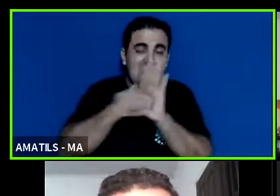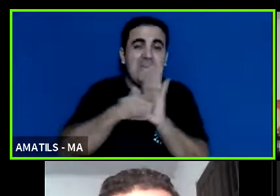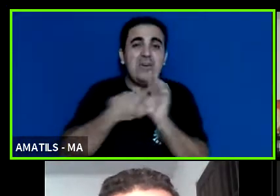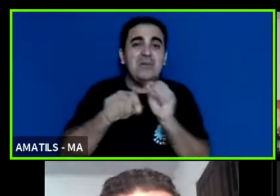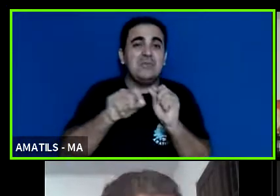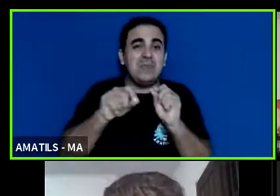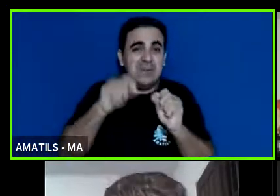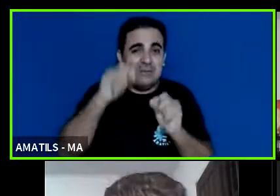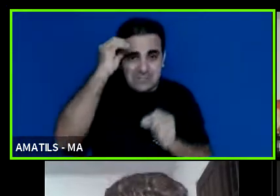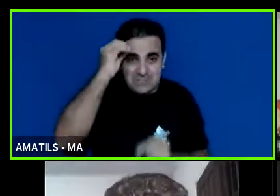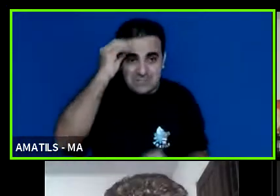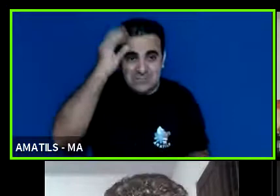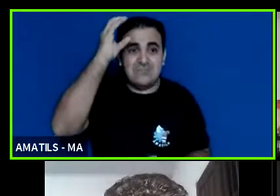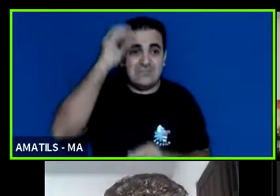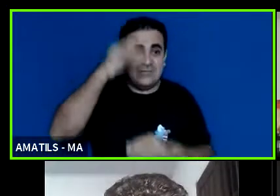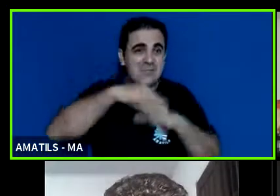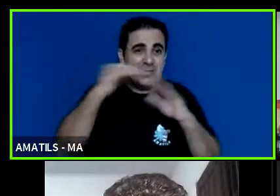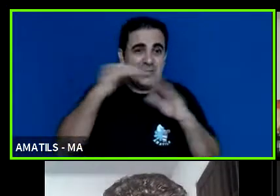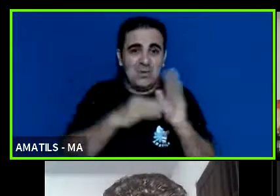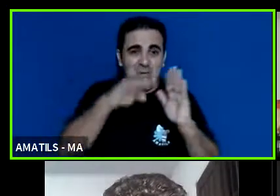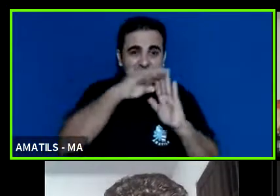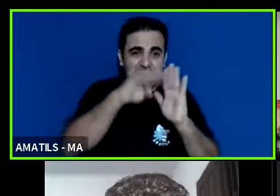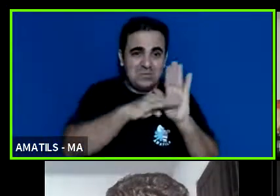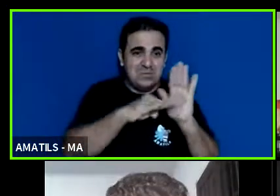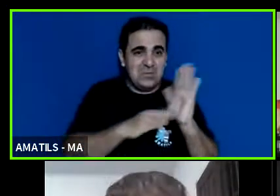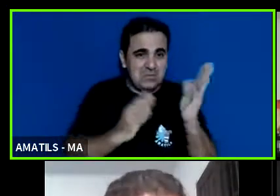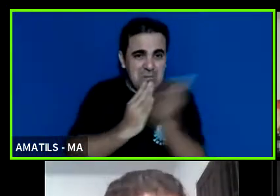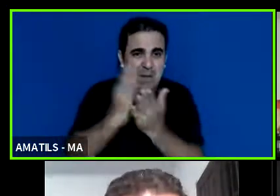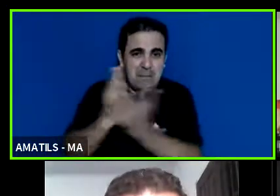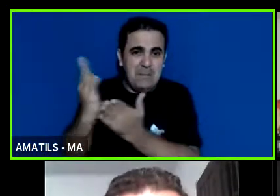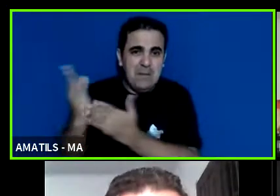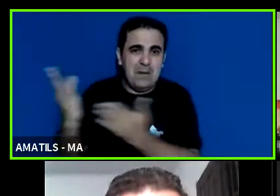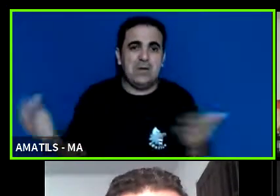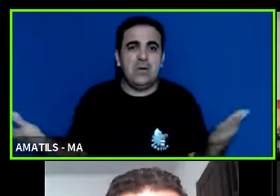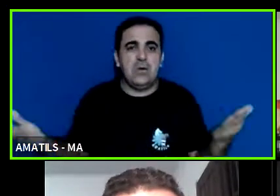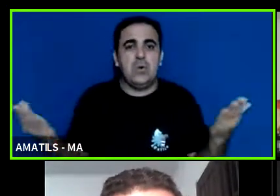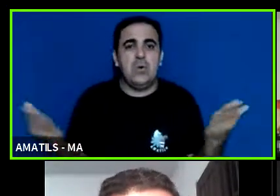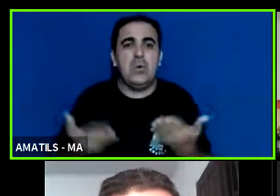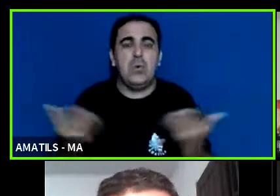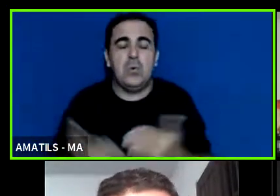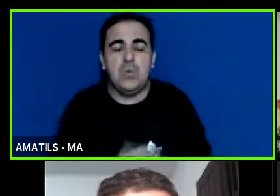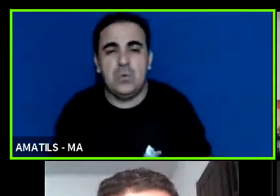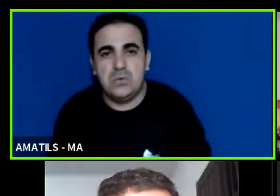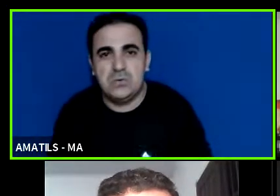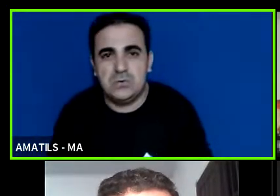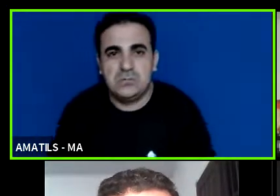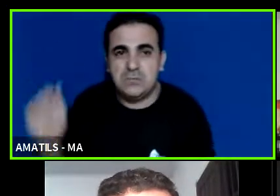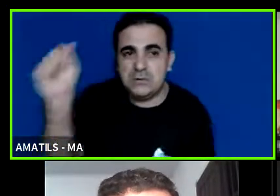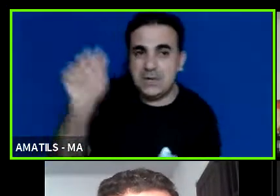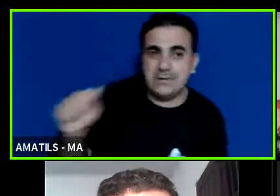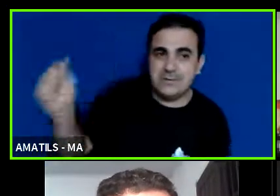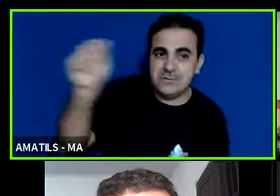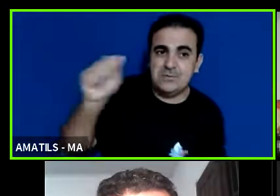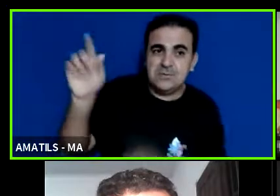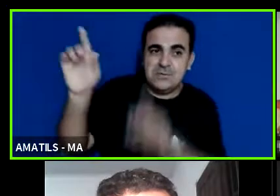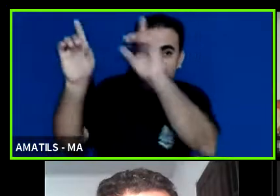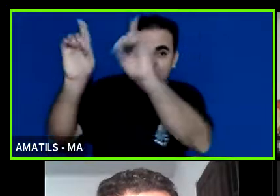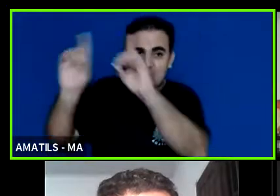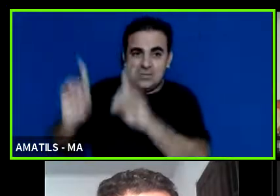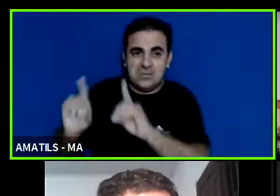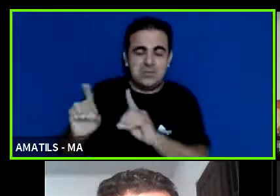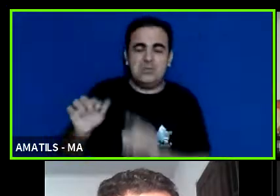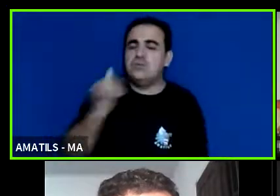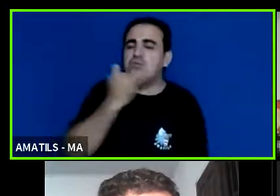os projetos contemplados hoje pela associação de deficientes perdão